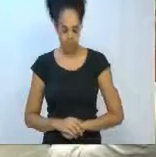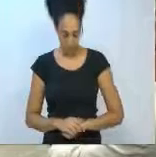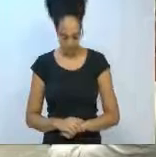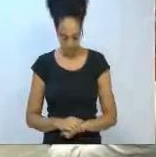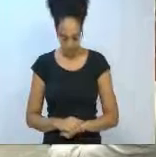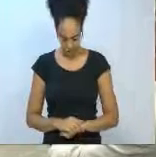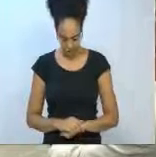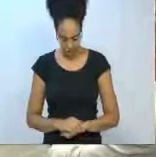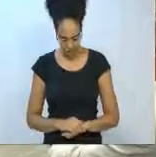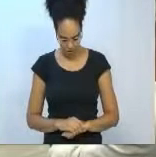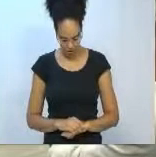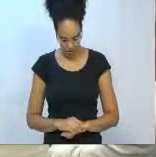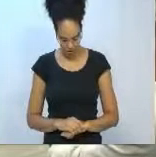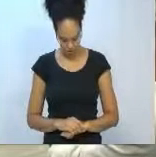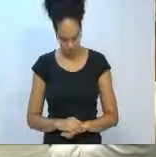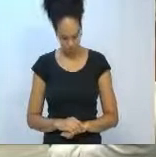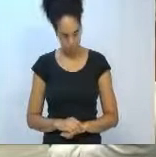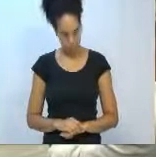Amém.